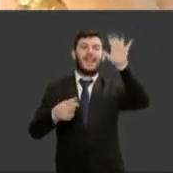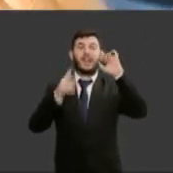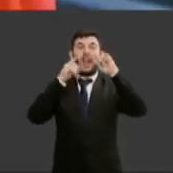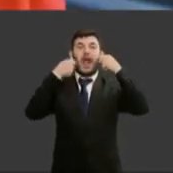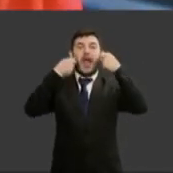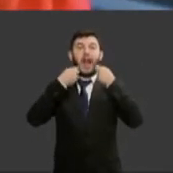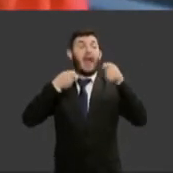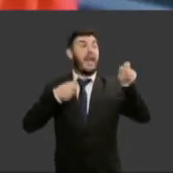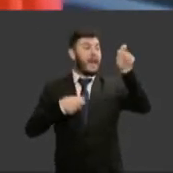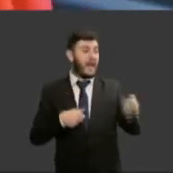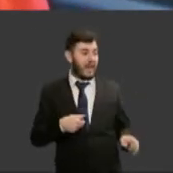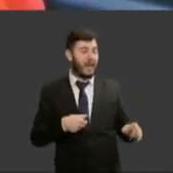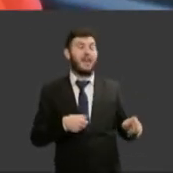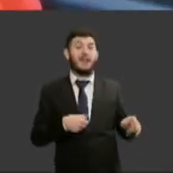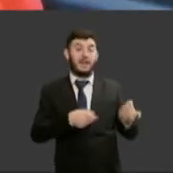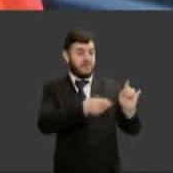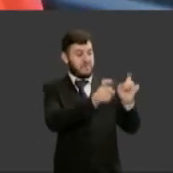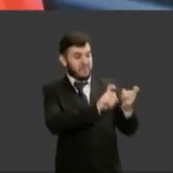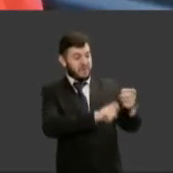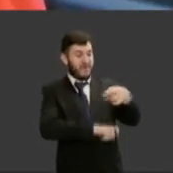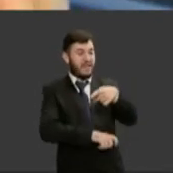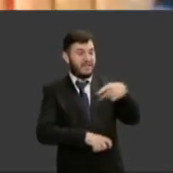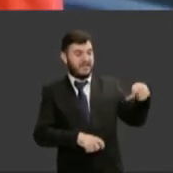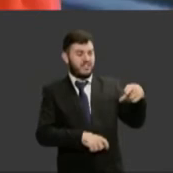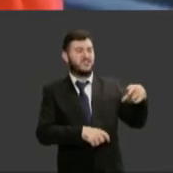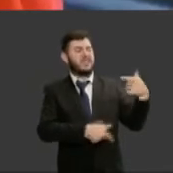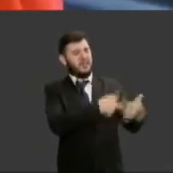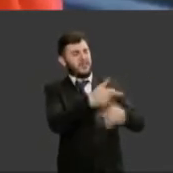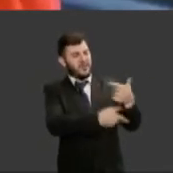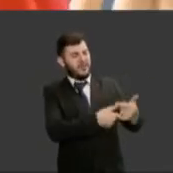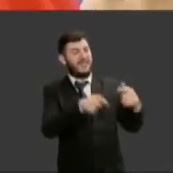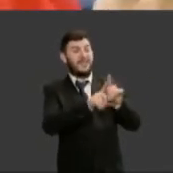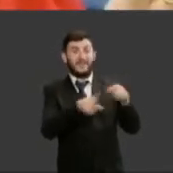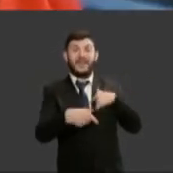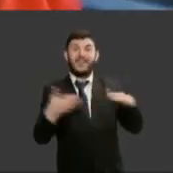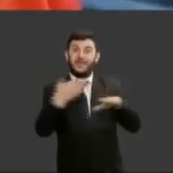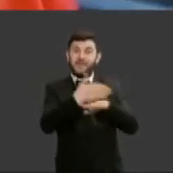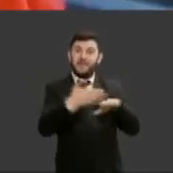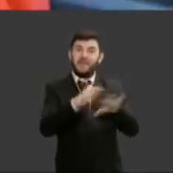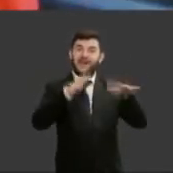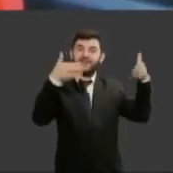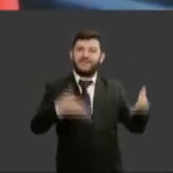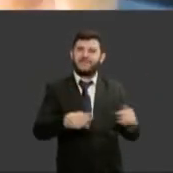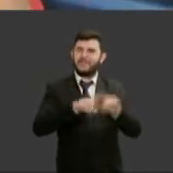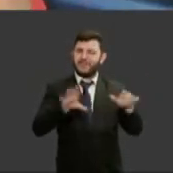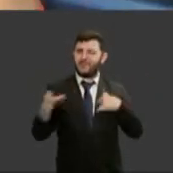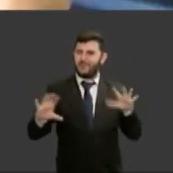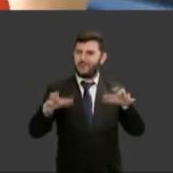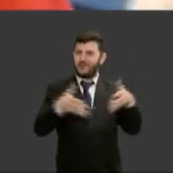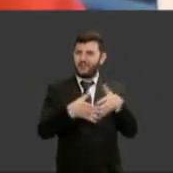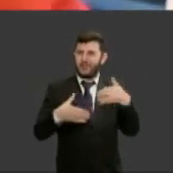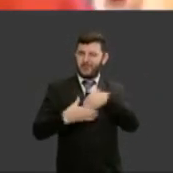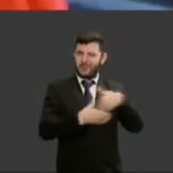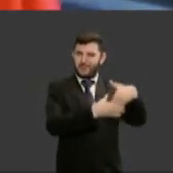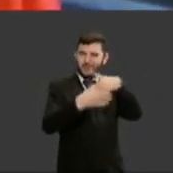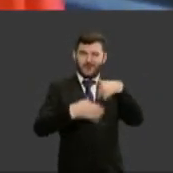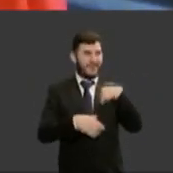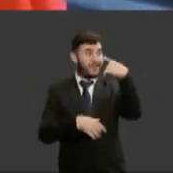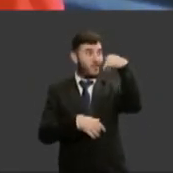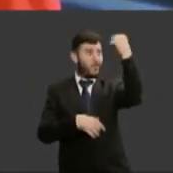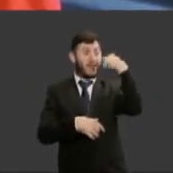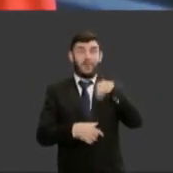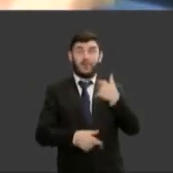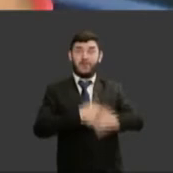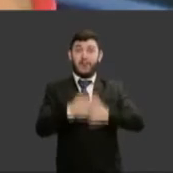grande honra para mim ter participado dessa história e quando eu fui escolhida pelo meu grupo político para ser candidata a presidente da